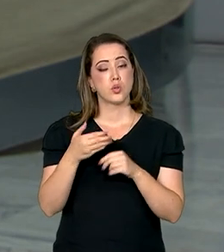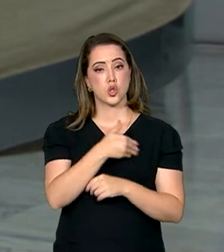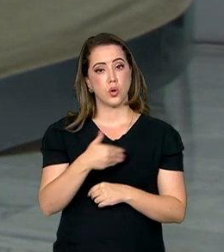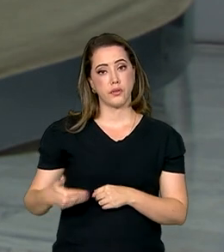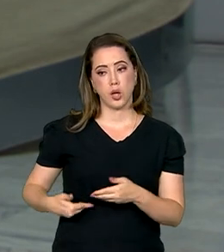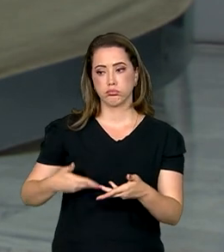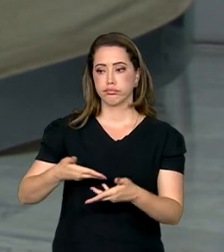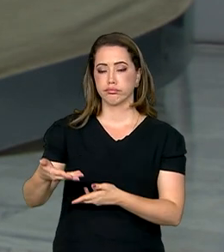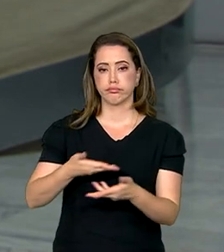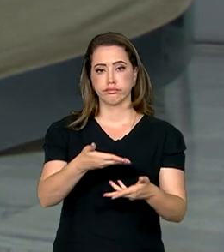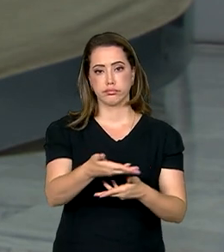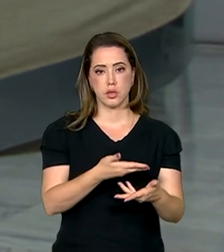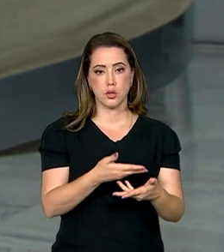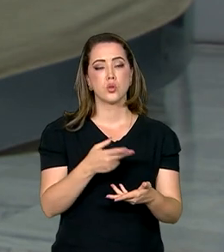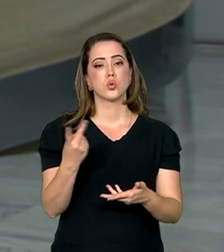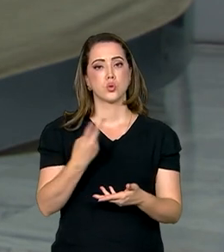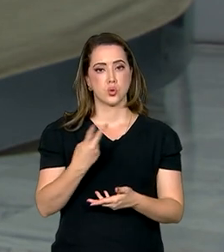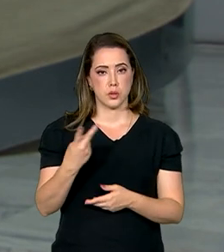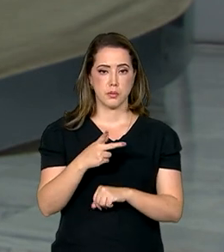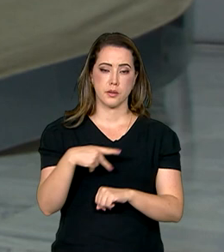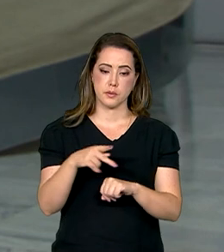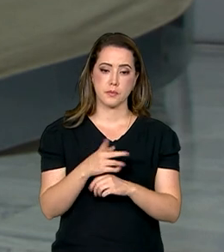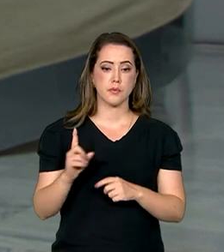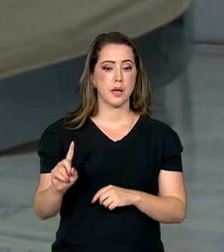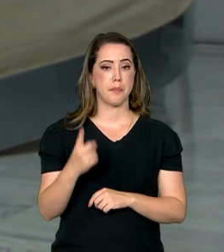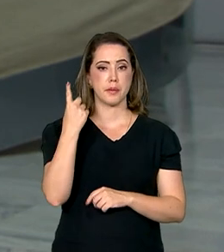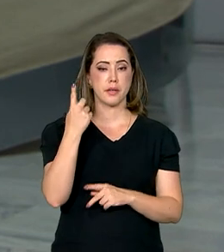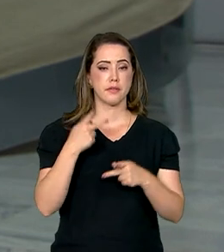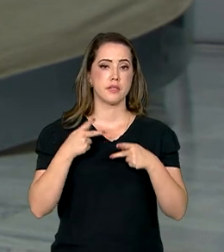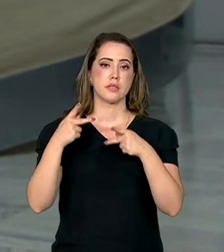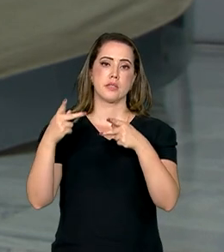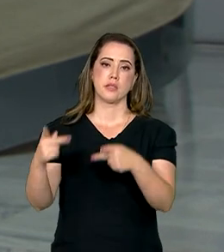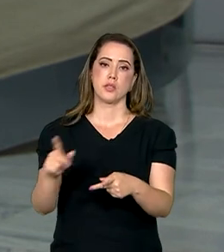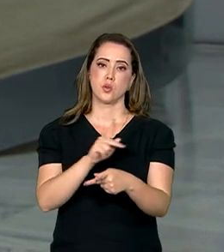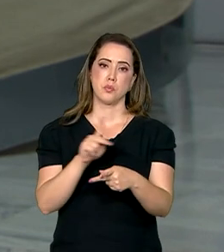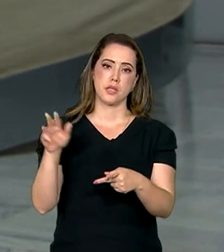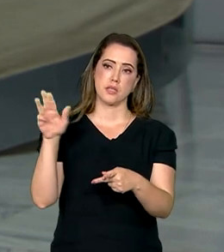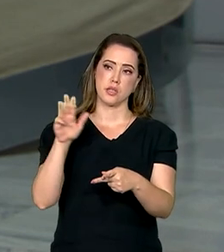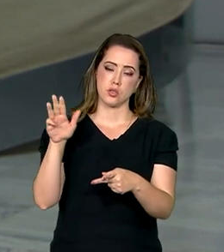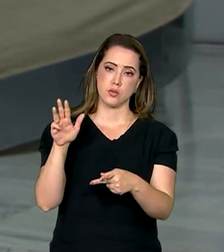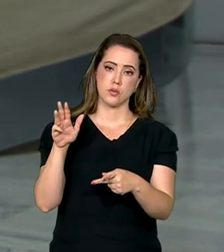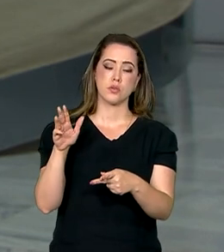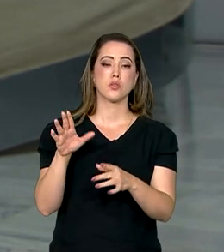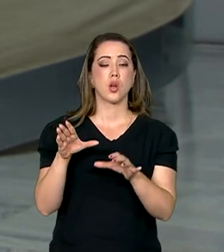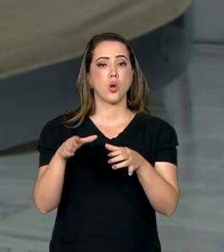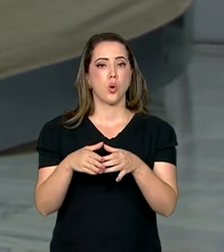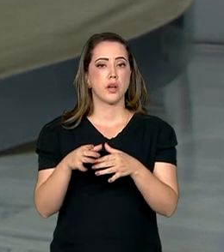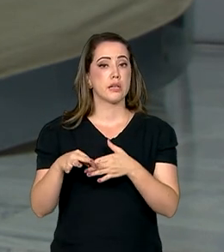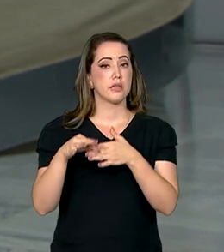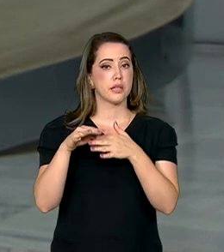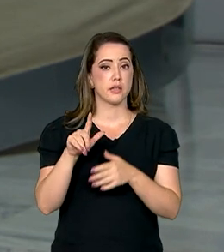alto nível entre os dois países. Essa é a primeira visita de Lula com o Brasil na presidência do G20,